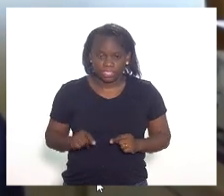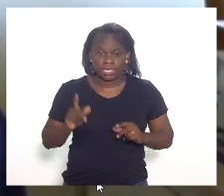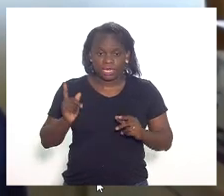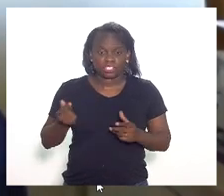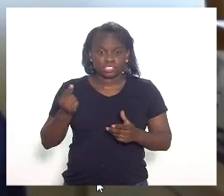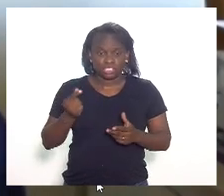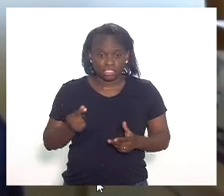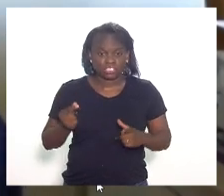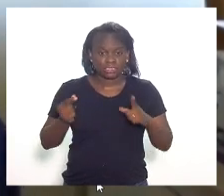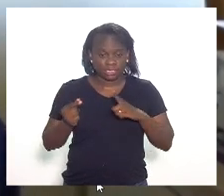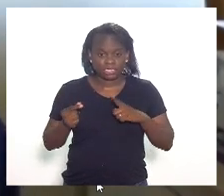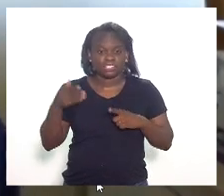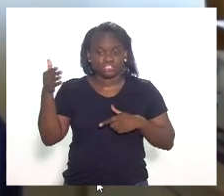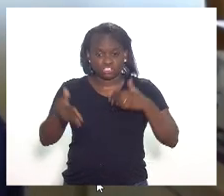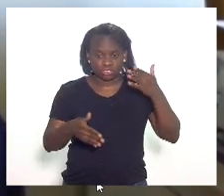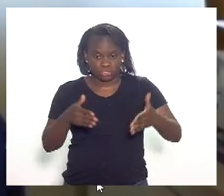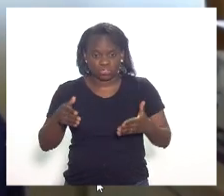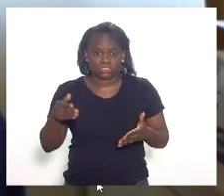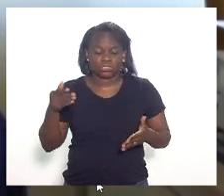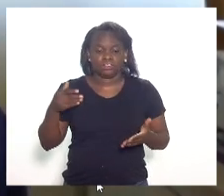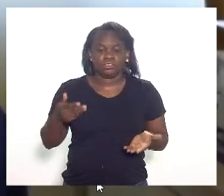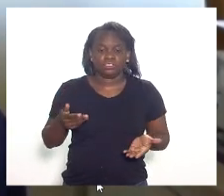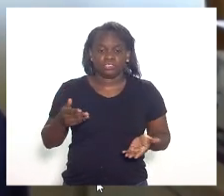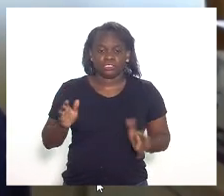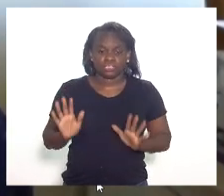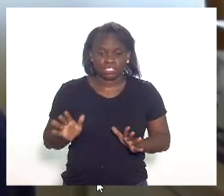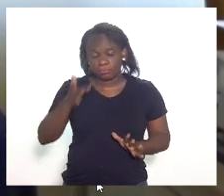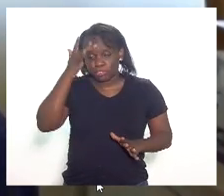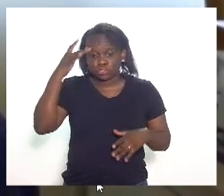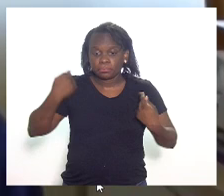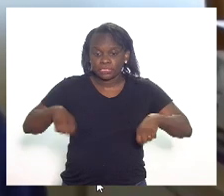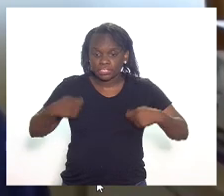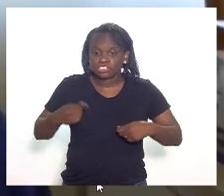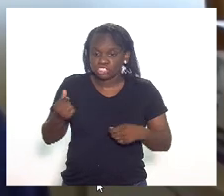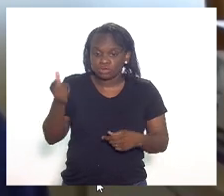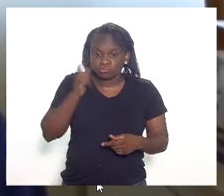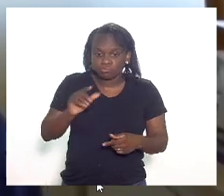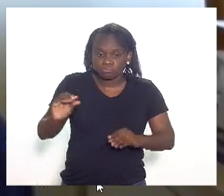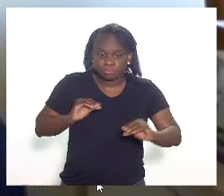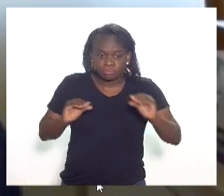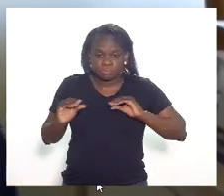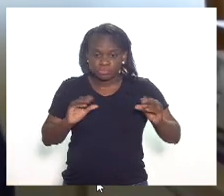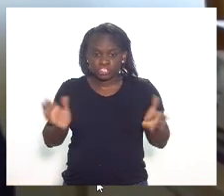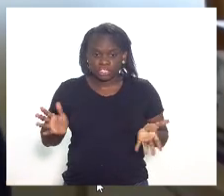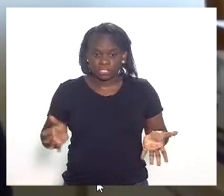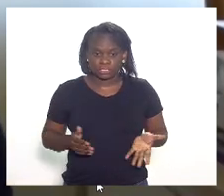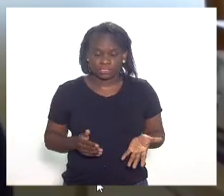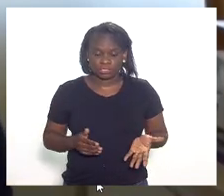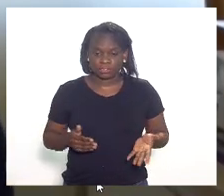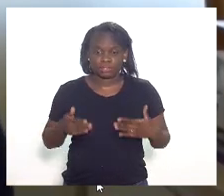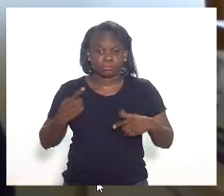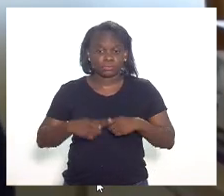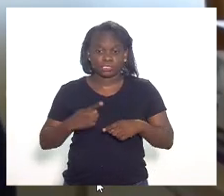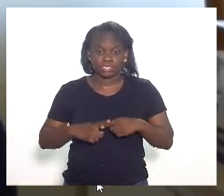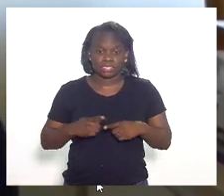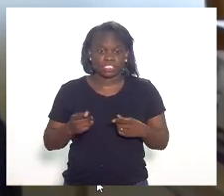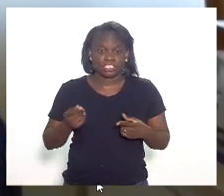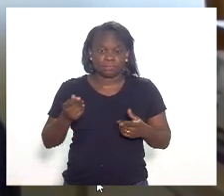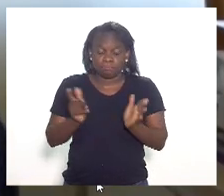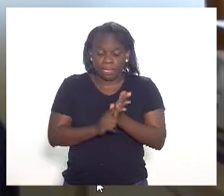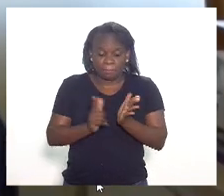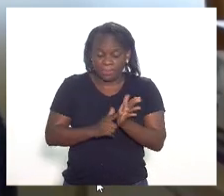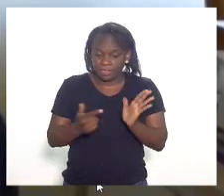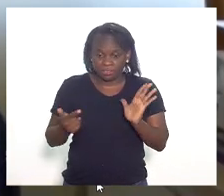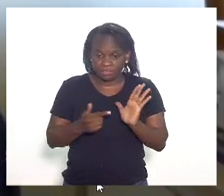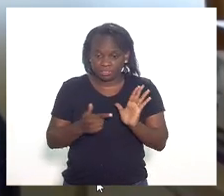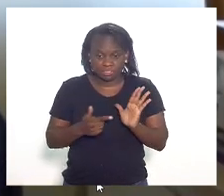dinheiro está chegando no bolso dos mais necessitados. Porque, enquanto estiver no papel,